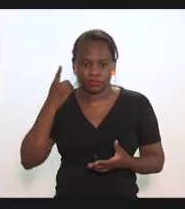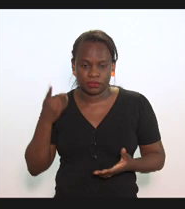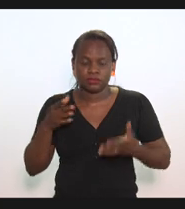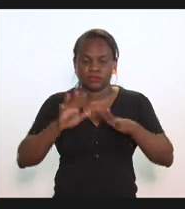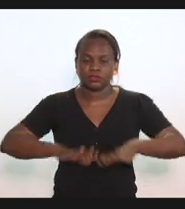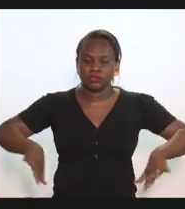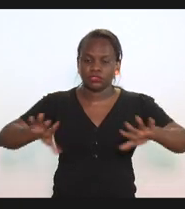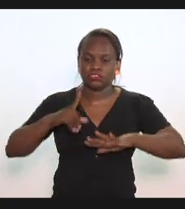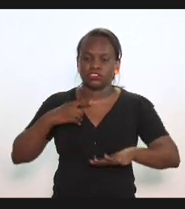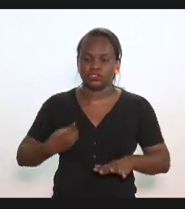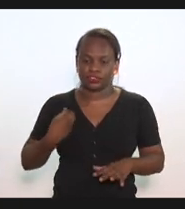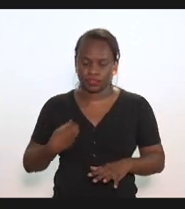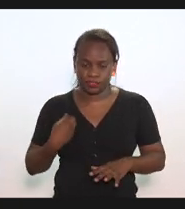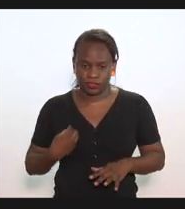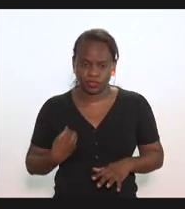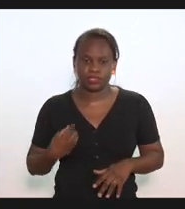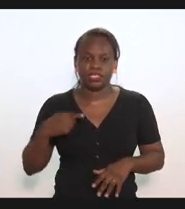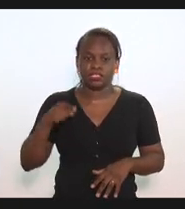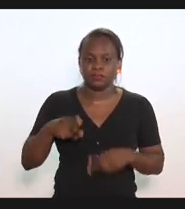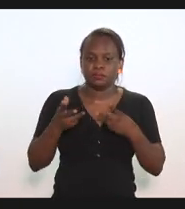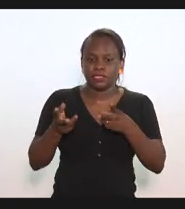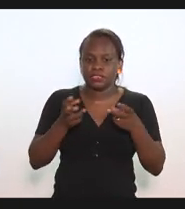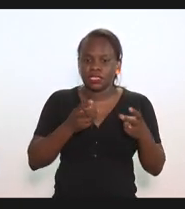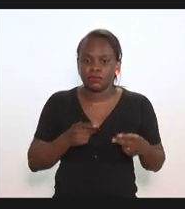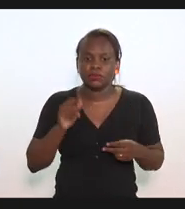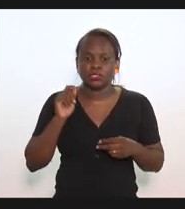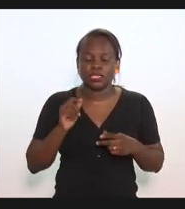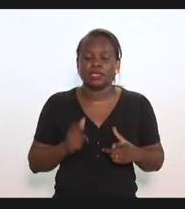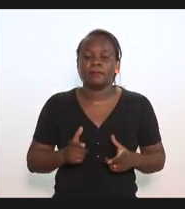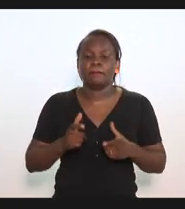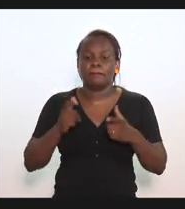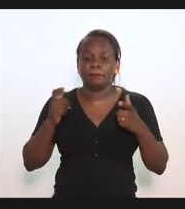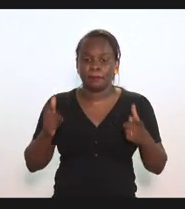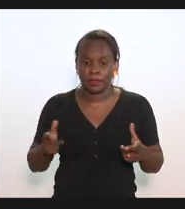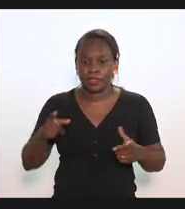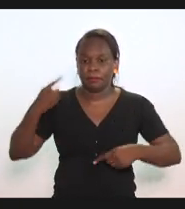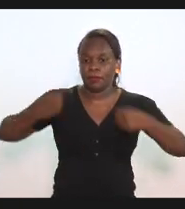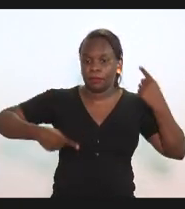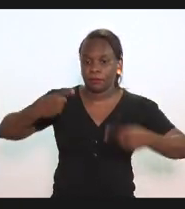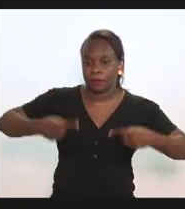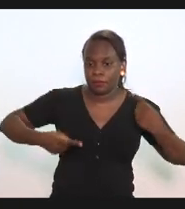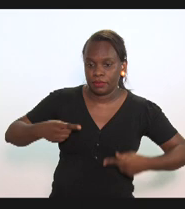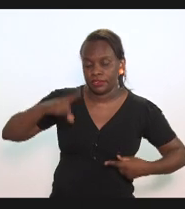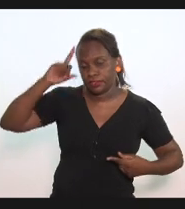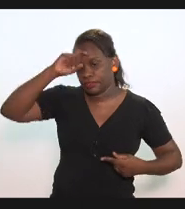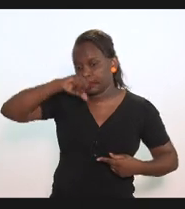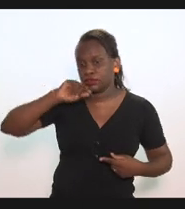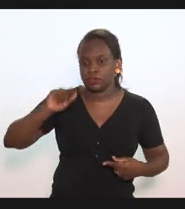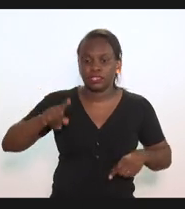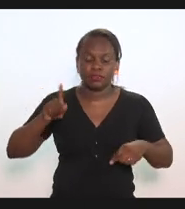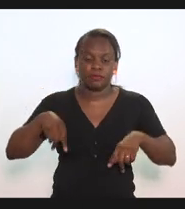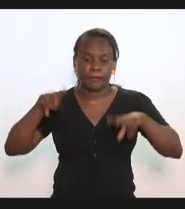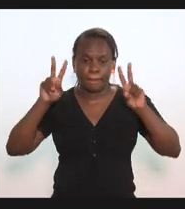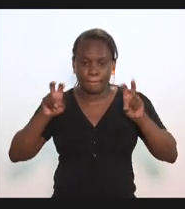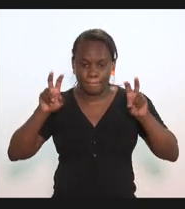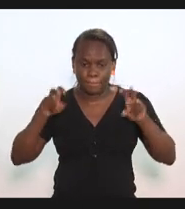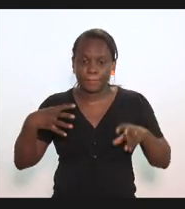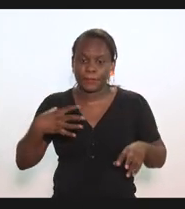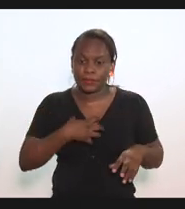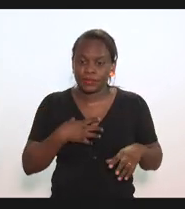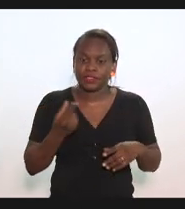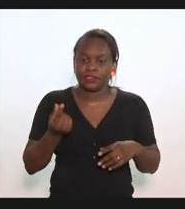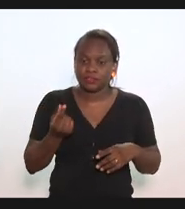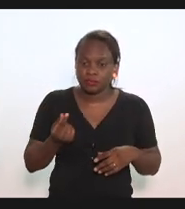a todos os presentes a gente percebe que a maior discussão é o tema impacto